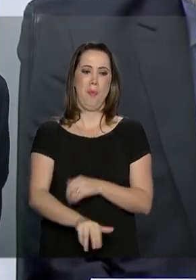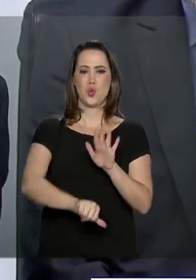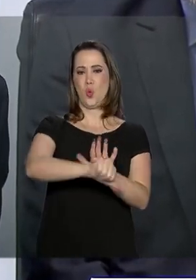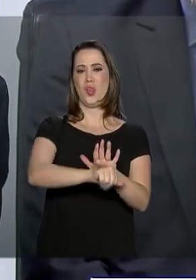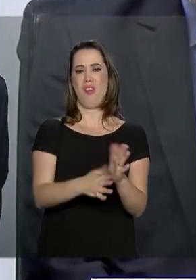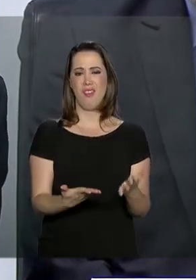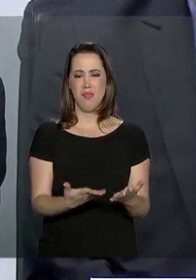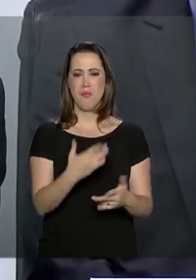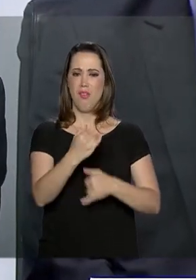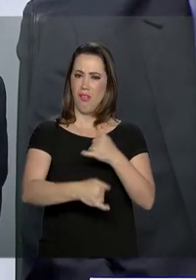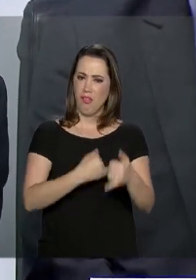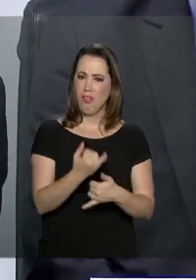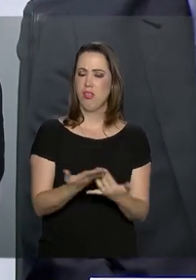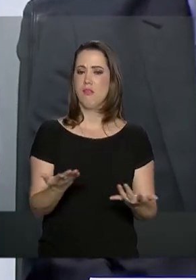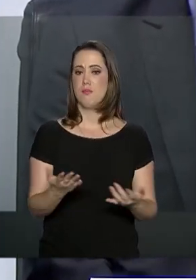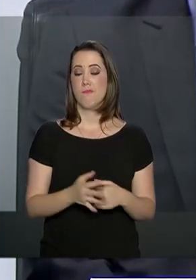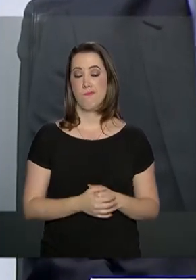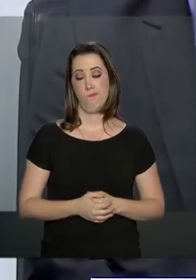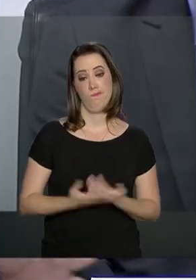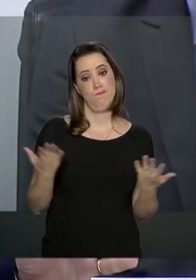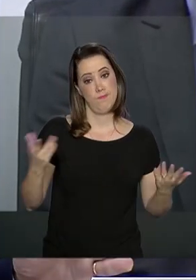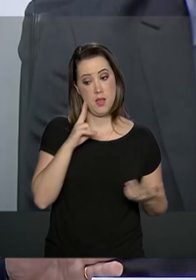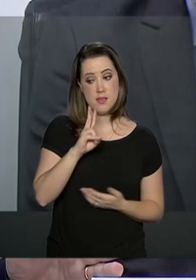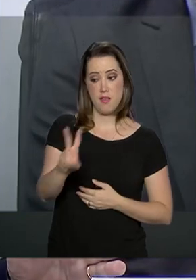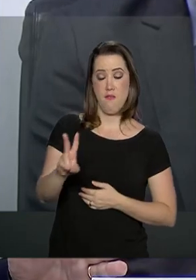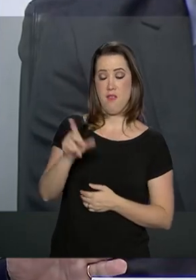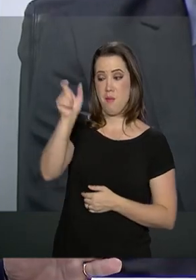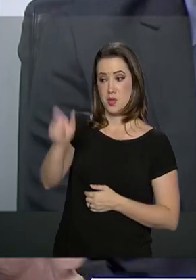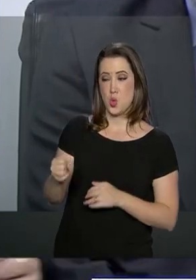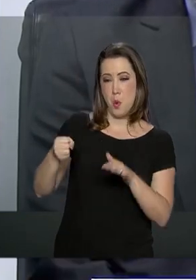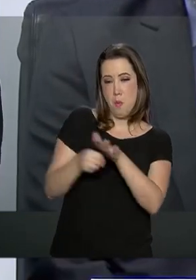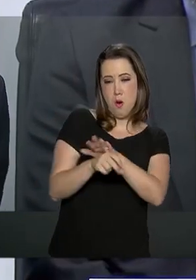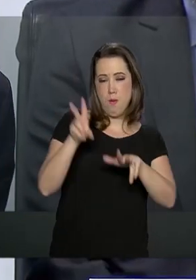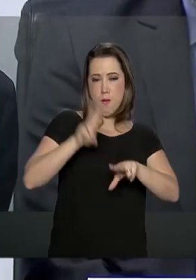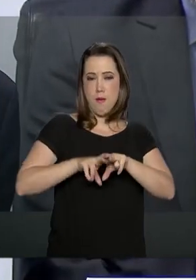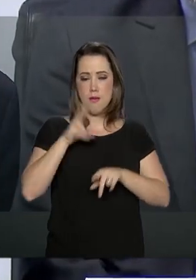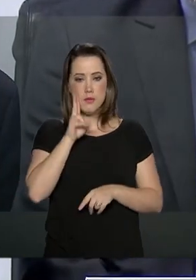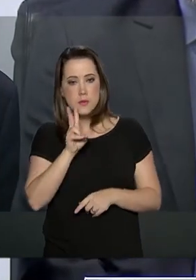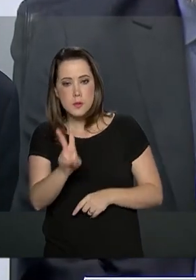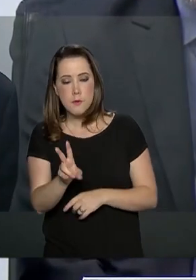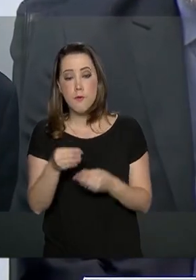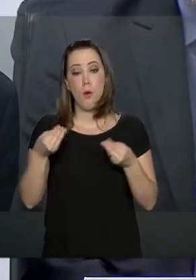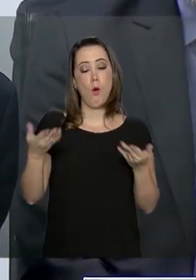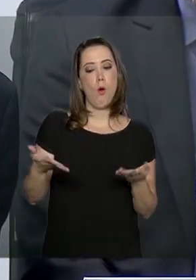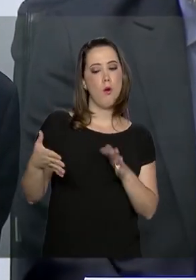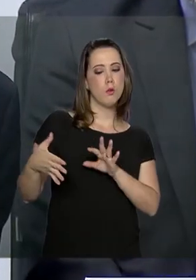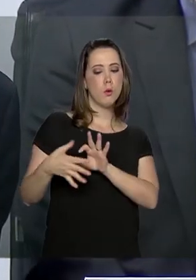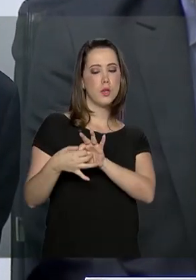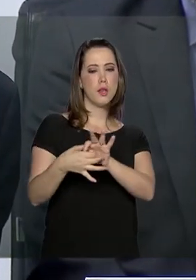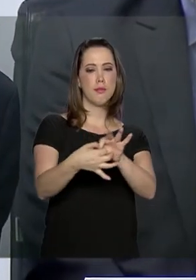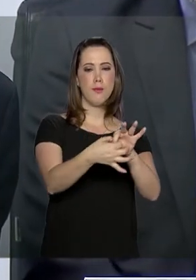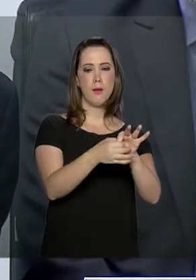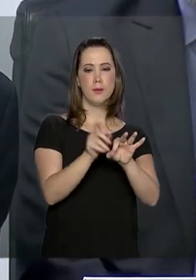A partir dessas apreensões, se pode descobrir a rede de conexão daquela pessoa que